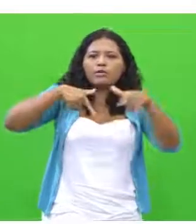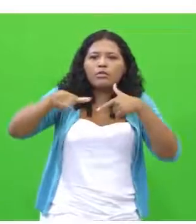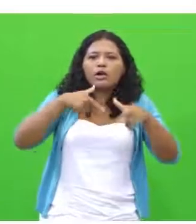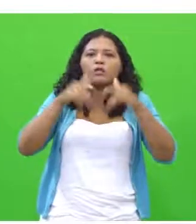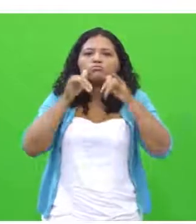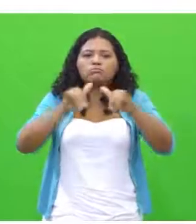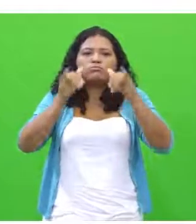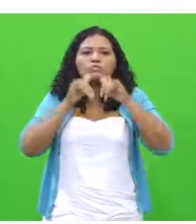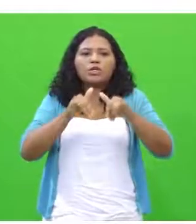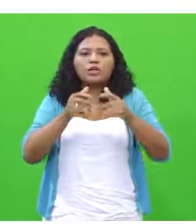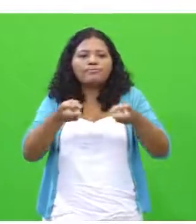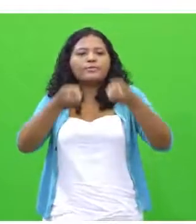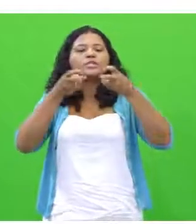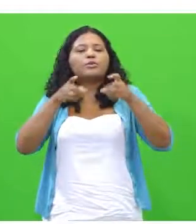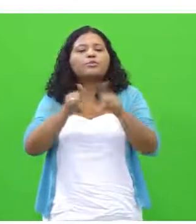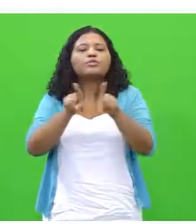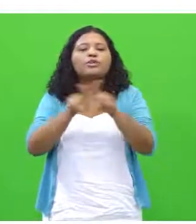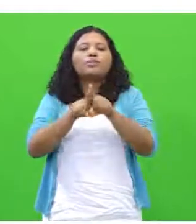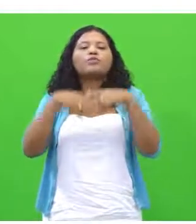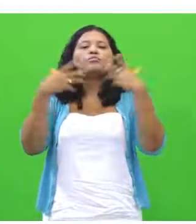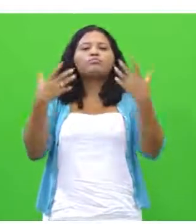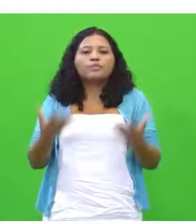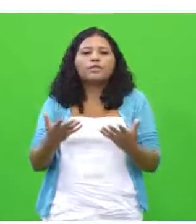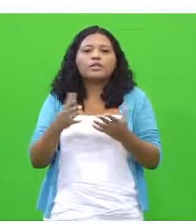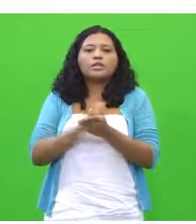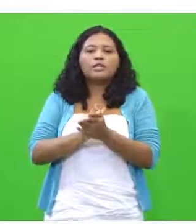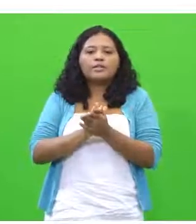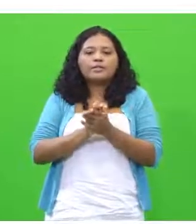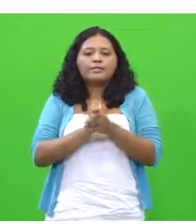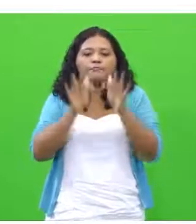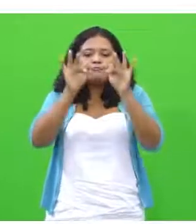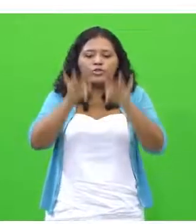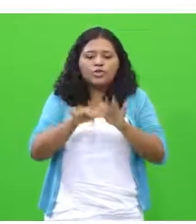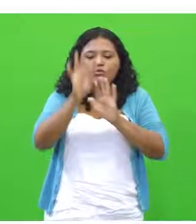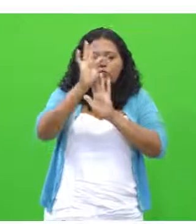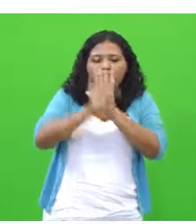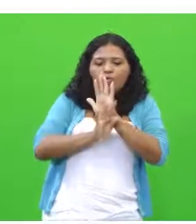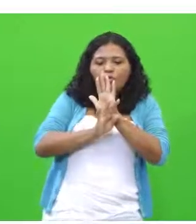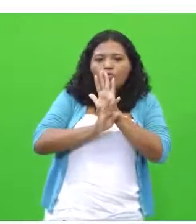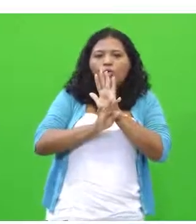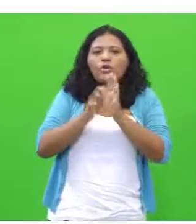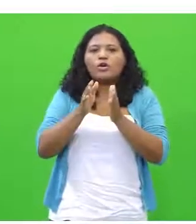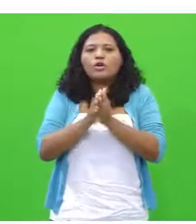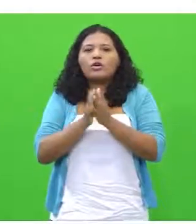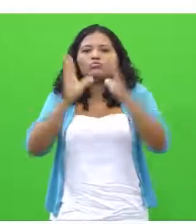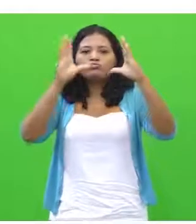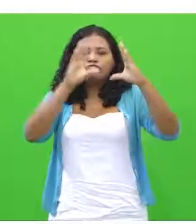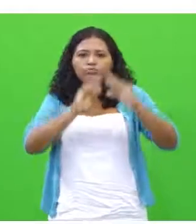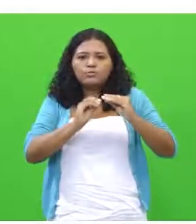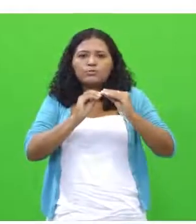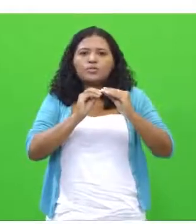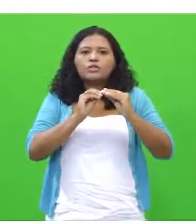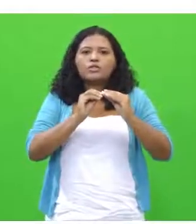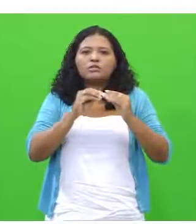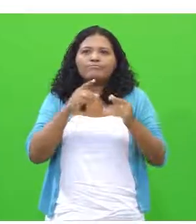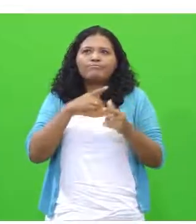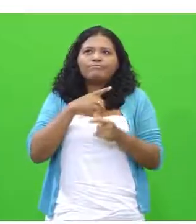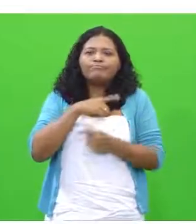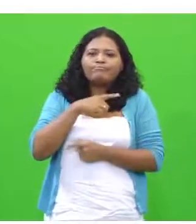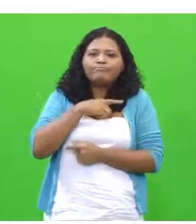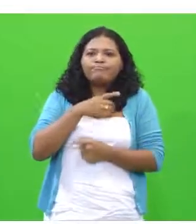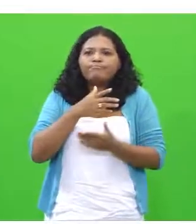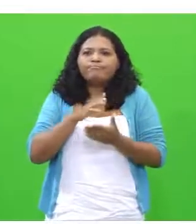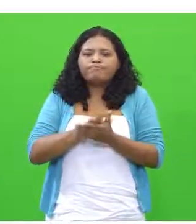Então, nós percebemos nesse fechamento do primeiro texto motivador, que é uma situação que está